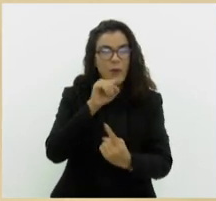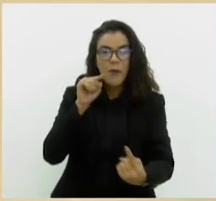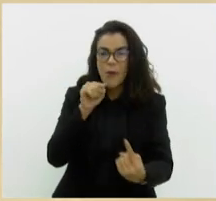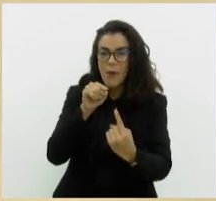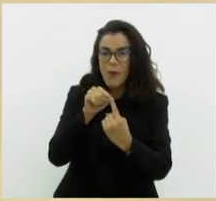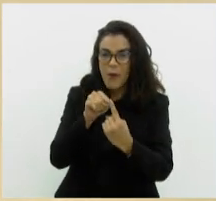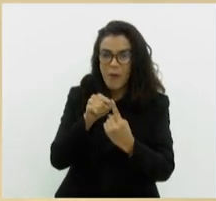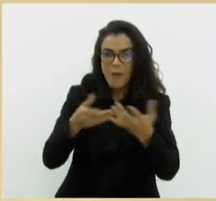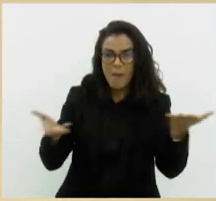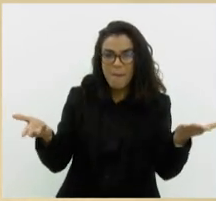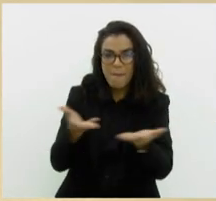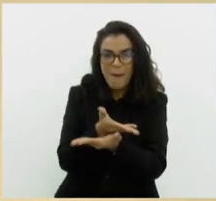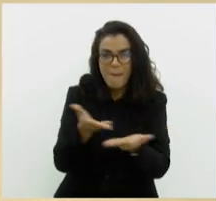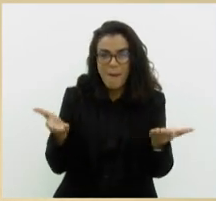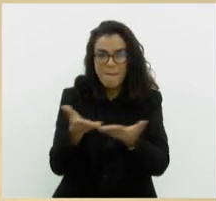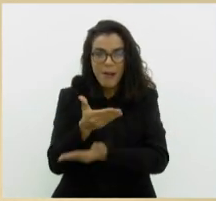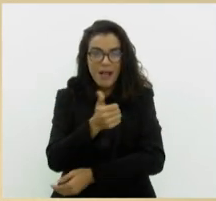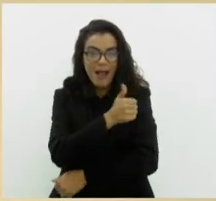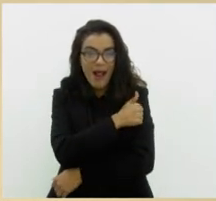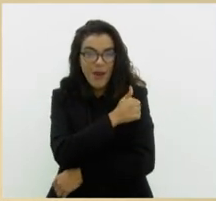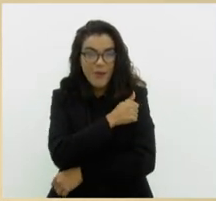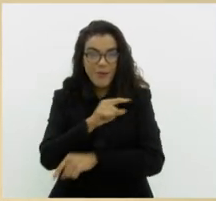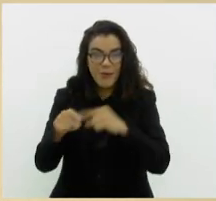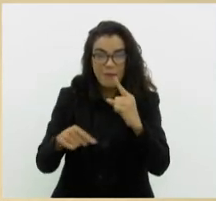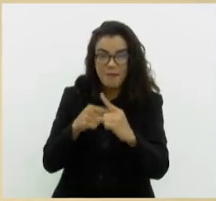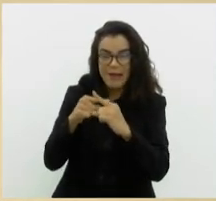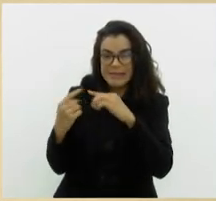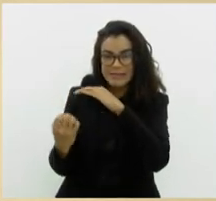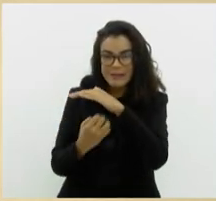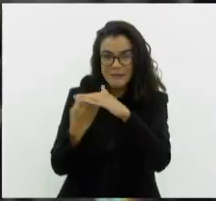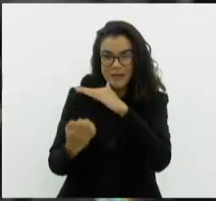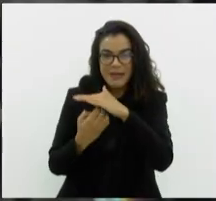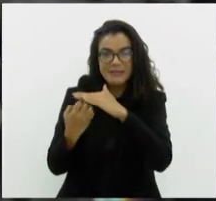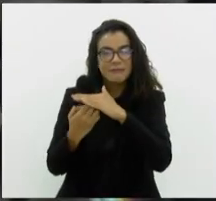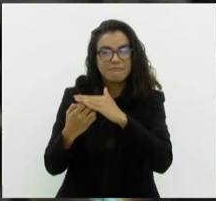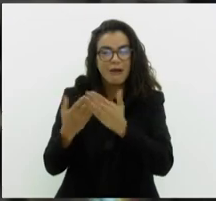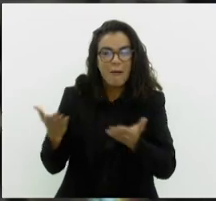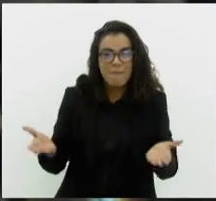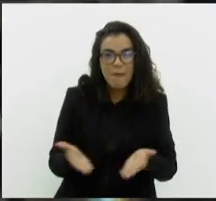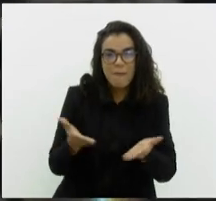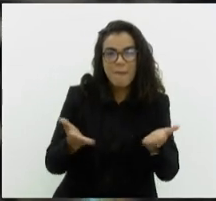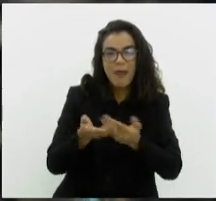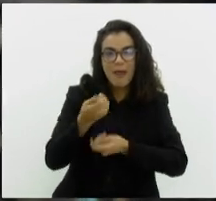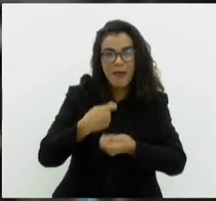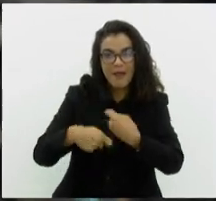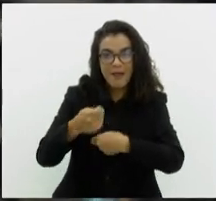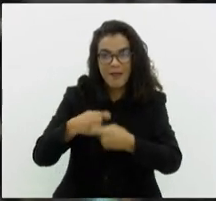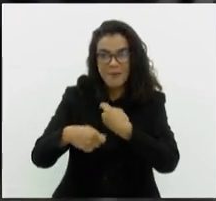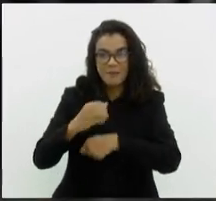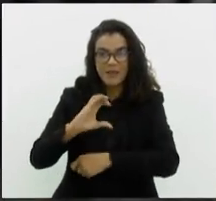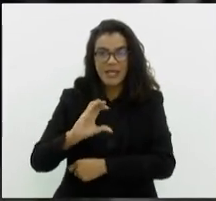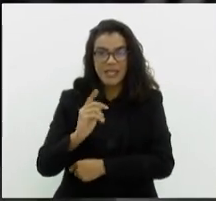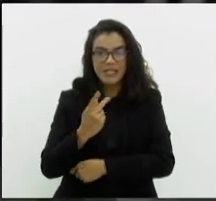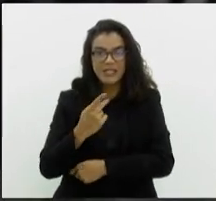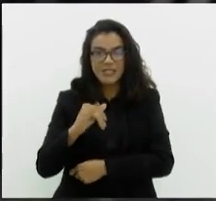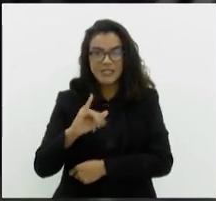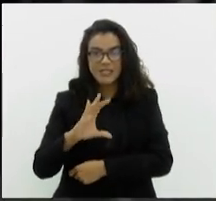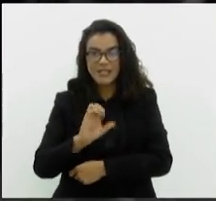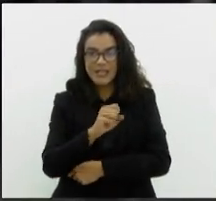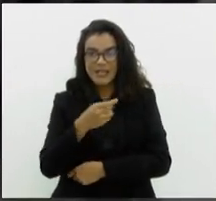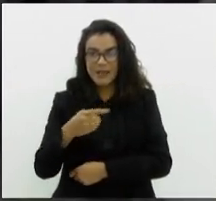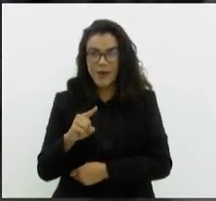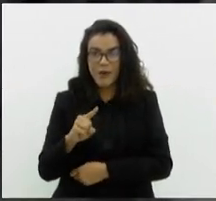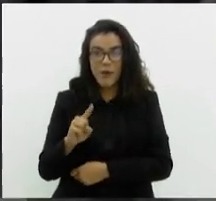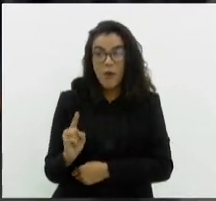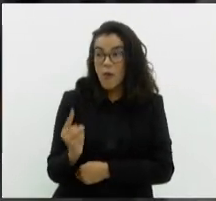hub de fazer interagir estudantes com a iniciativa privada e movimentar a economia, fala o secretário Chicão Bulhões. Não tem nenhum projeto no